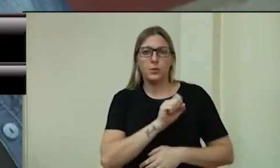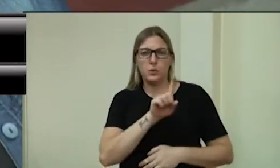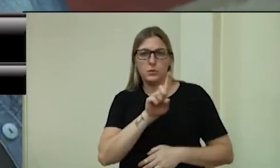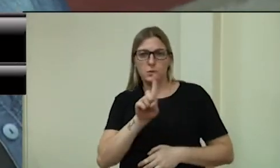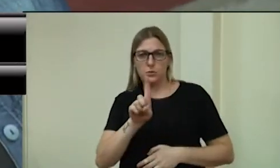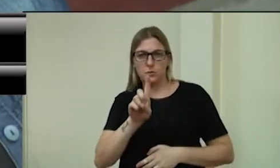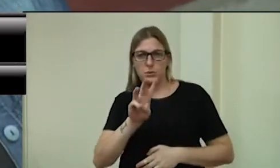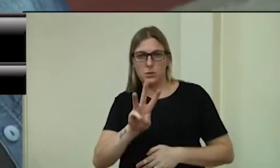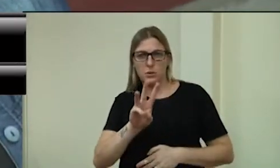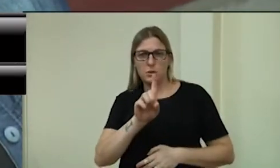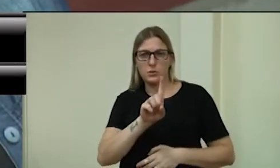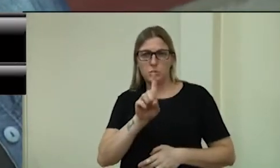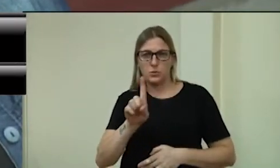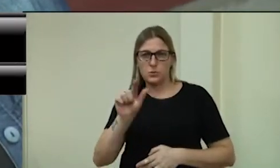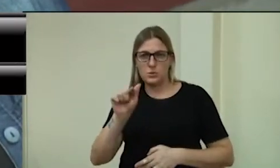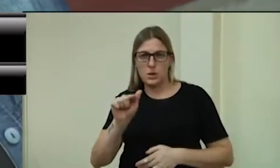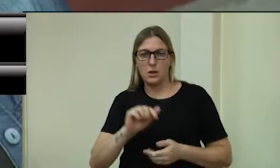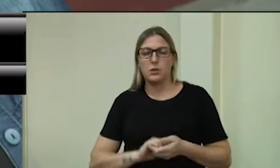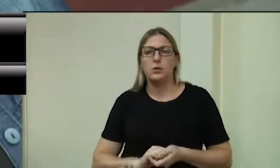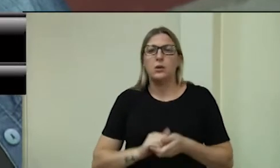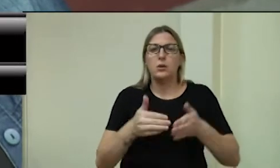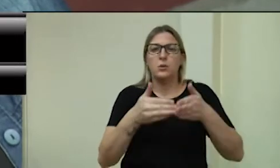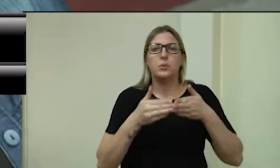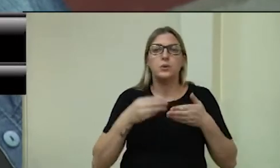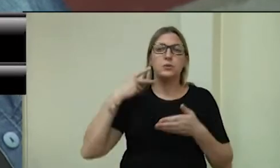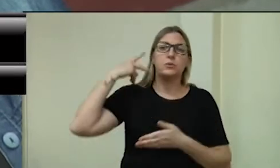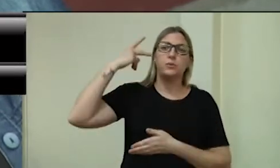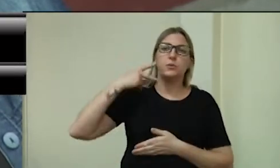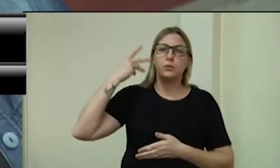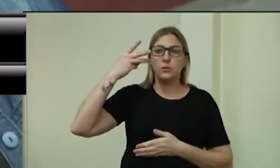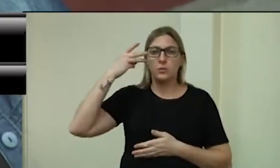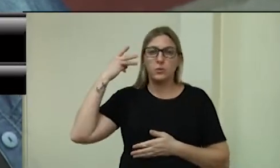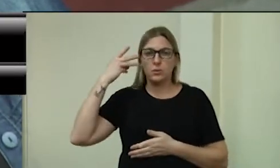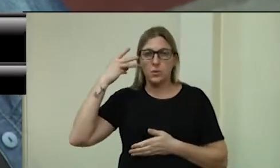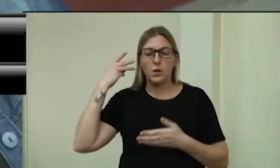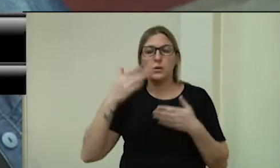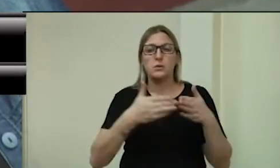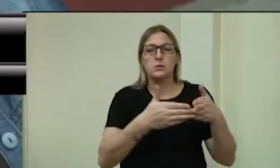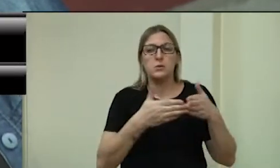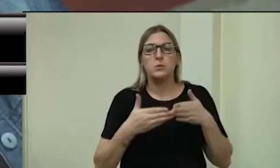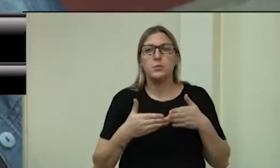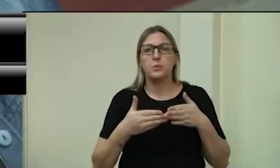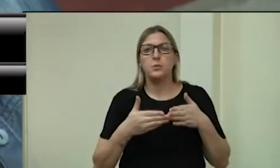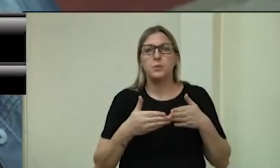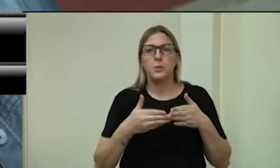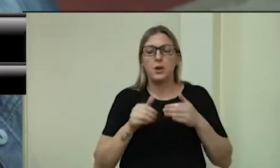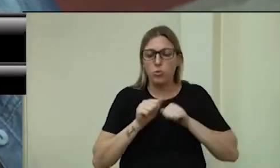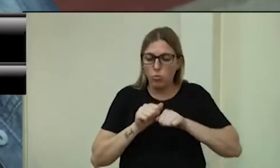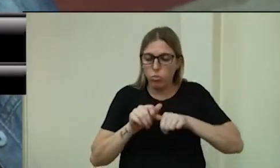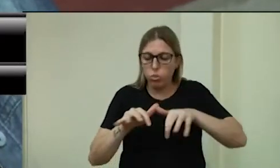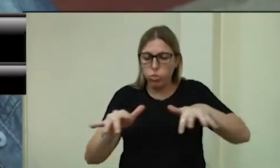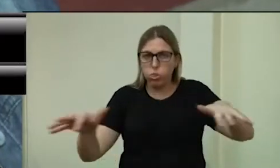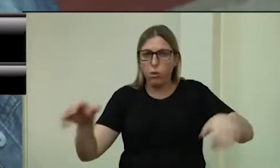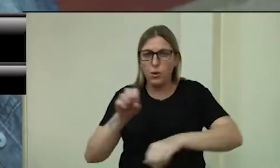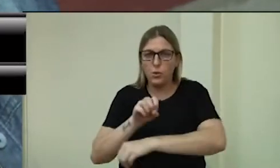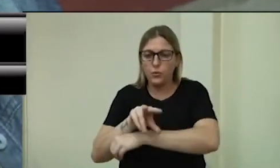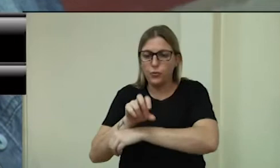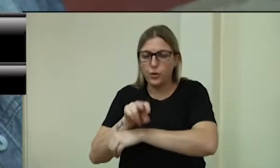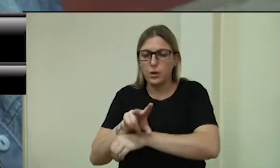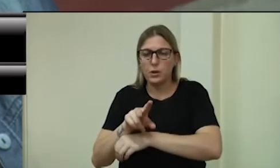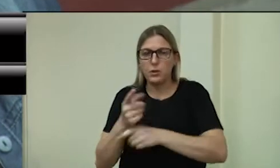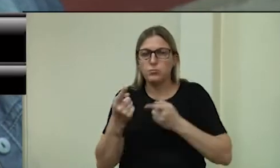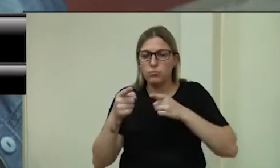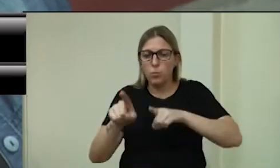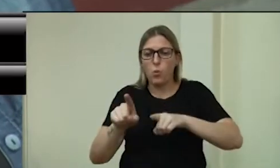Pedido de providências do vereador Wallace Soares. Solicita aos órgãos competentes a pulverização contra a dengue nos bairros da